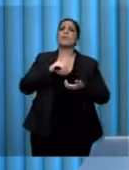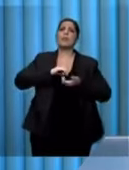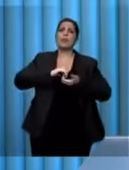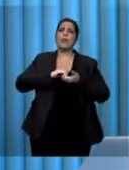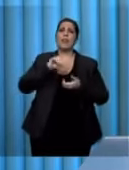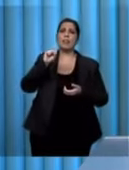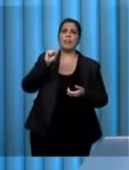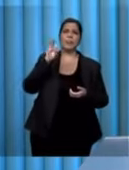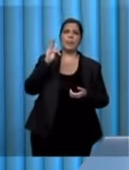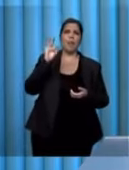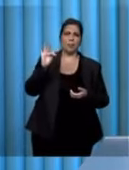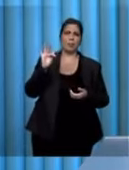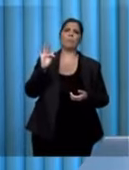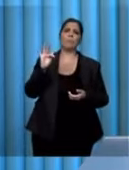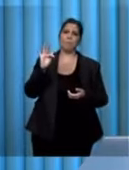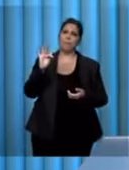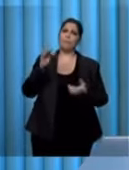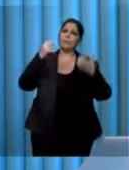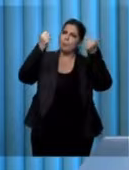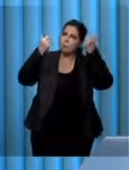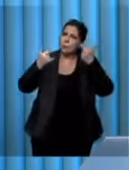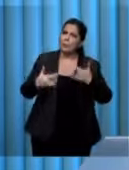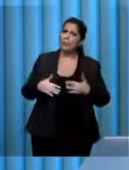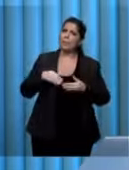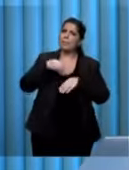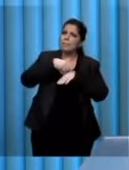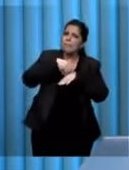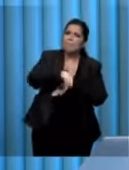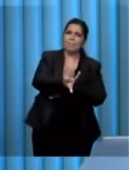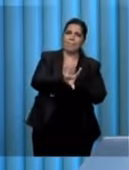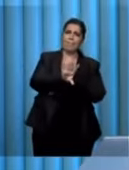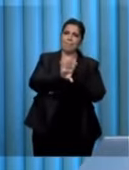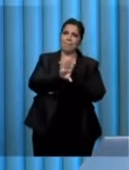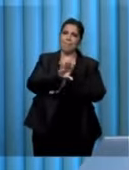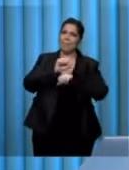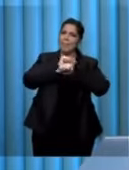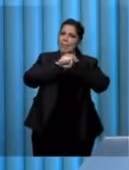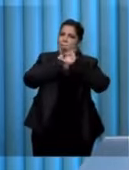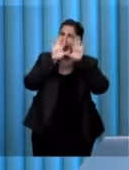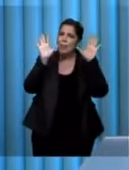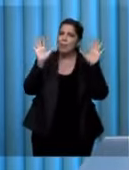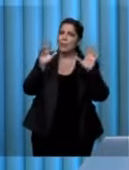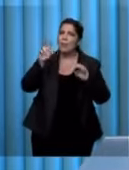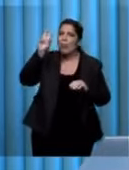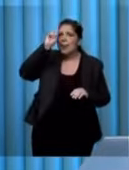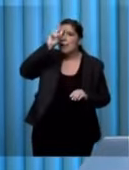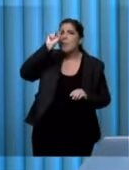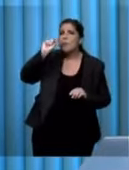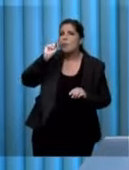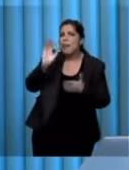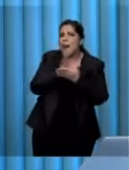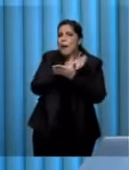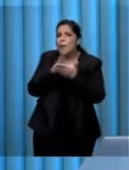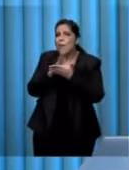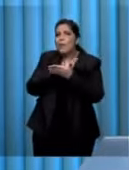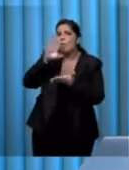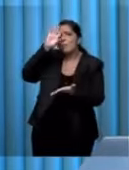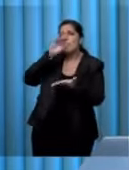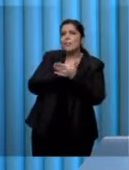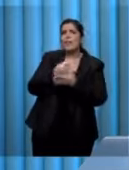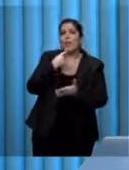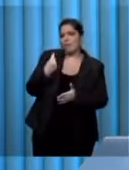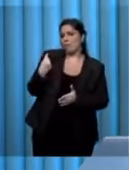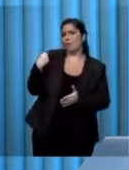Federal. Eu queria só fazer esse esclarecimento, lembrando que, inclusive, algumas dessas decisões são bem recentes.